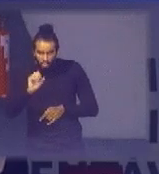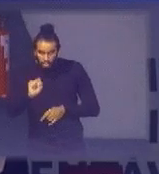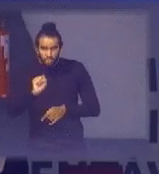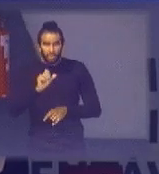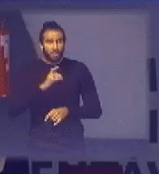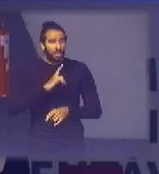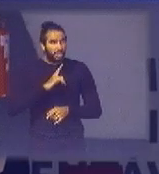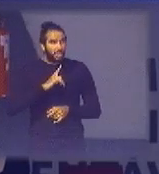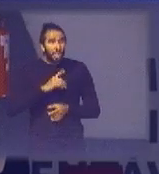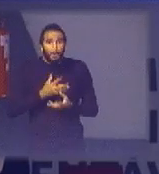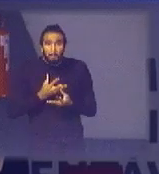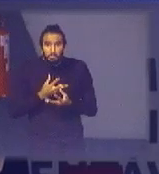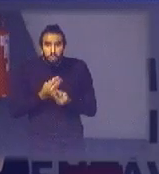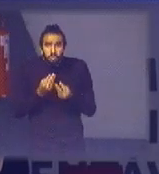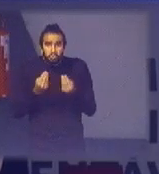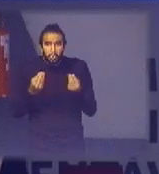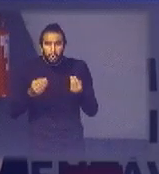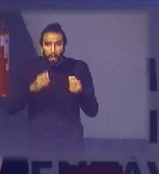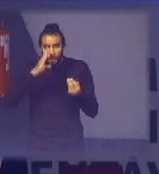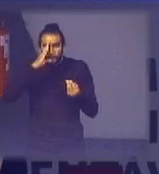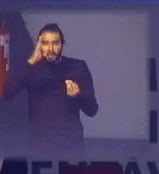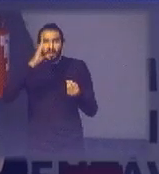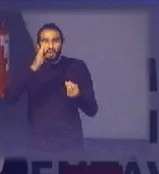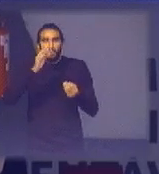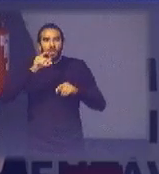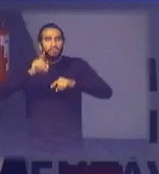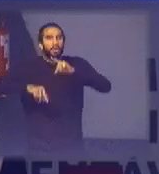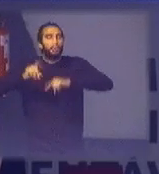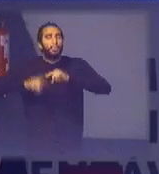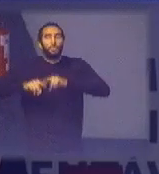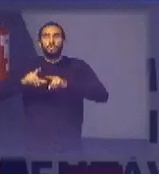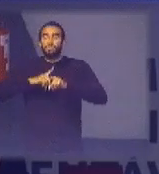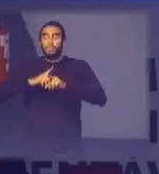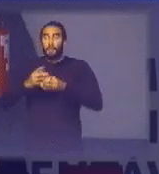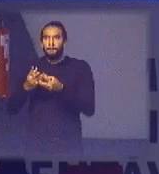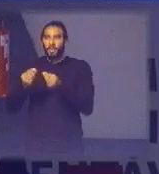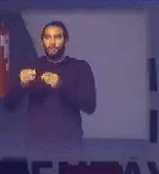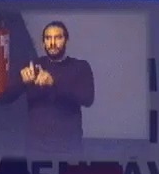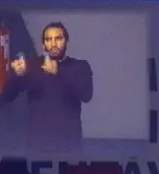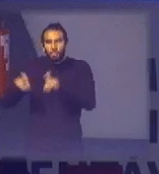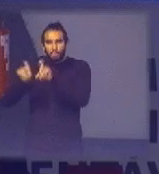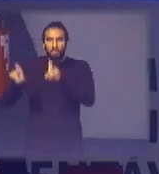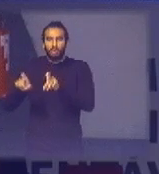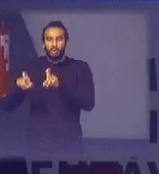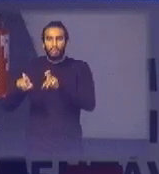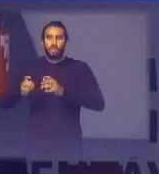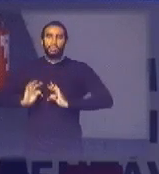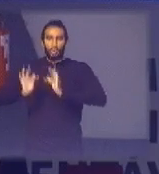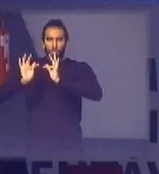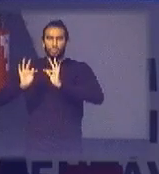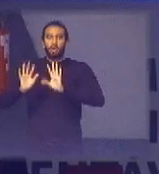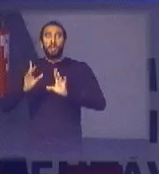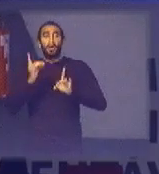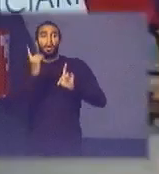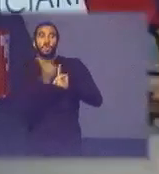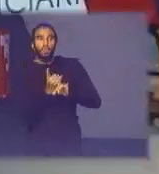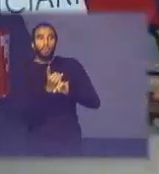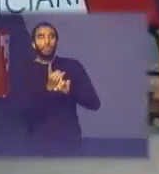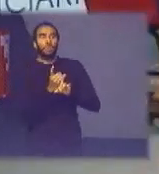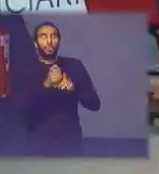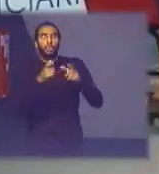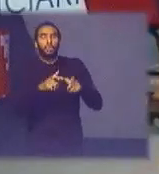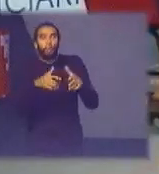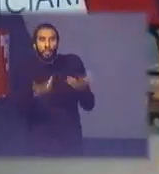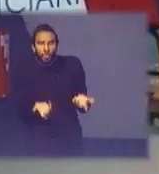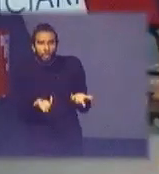demandados principalmente em produtos de alto potencial tecnológico e onde eles são encontrados não é onde estão